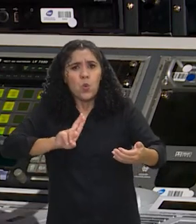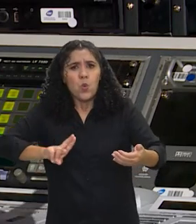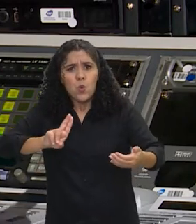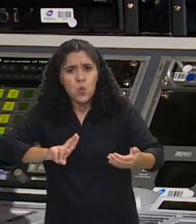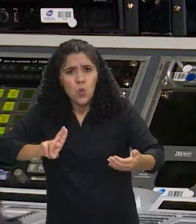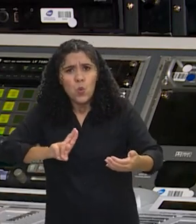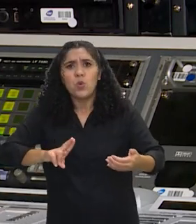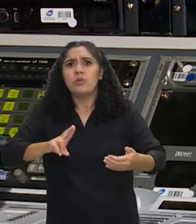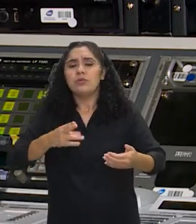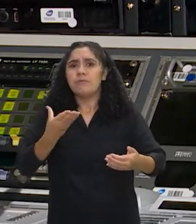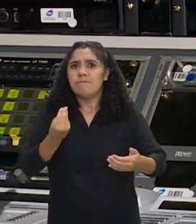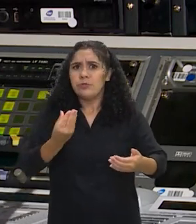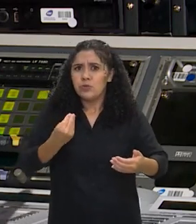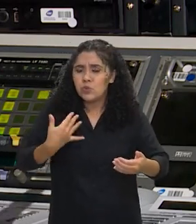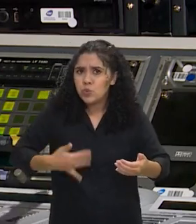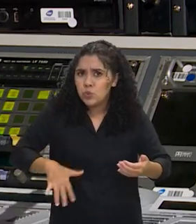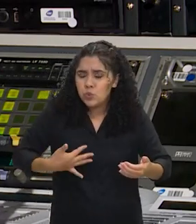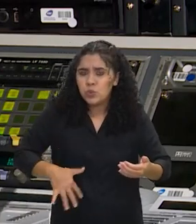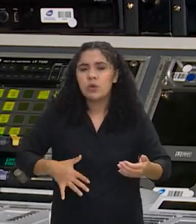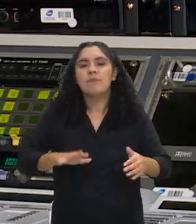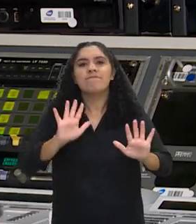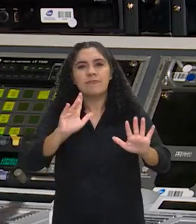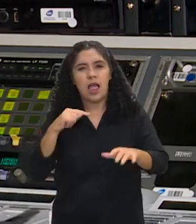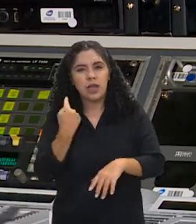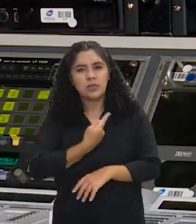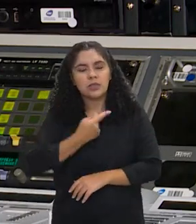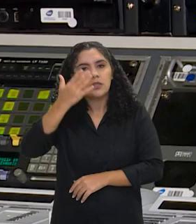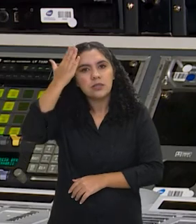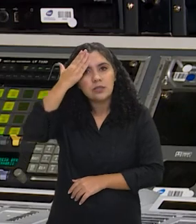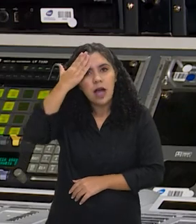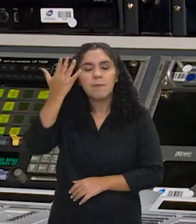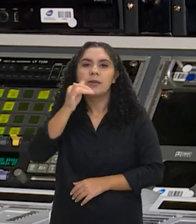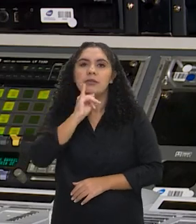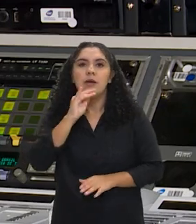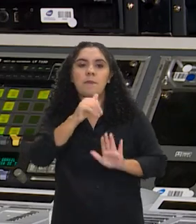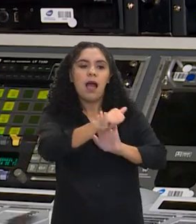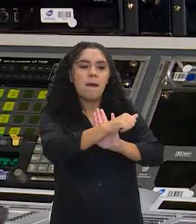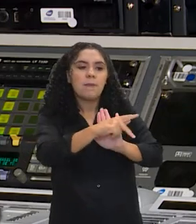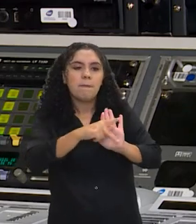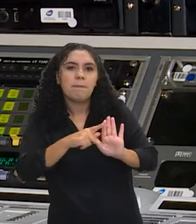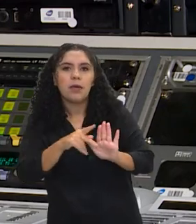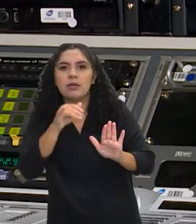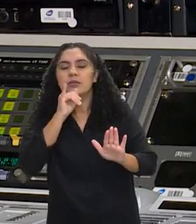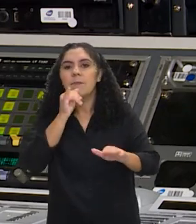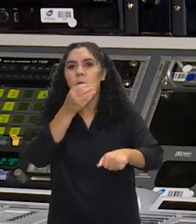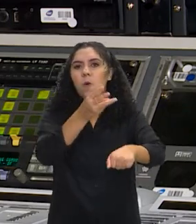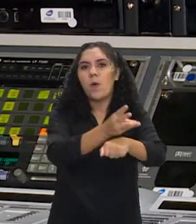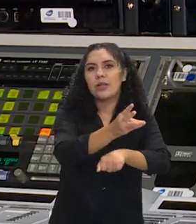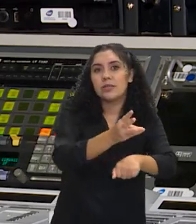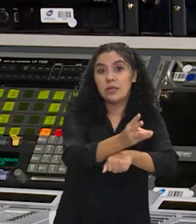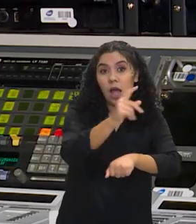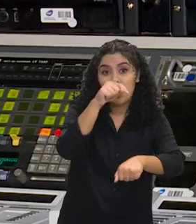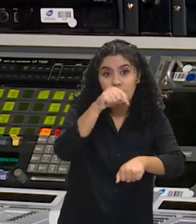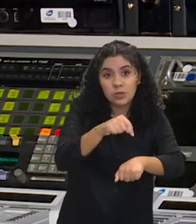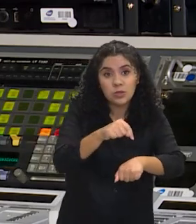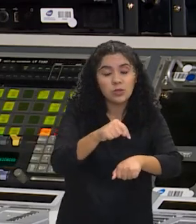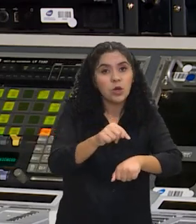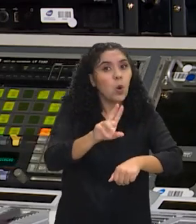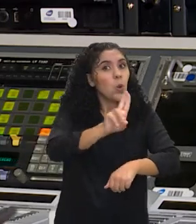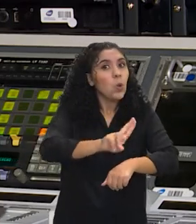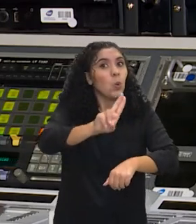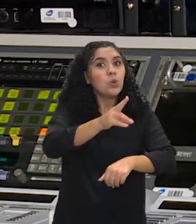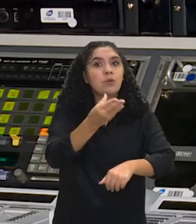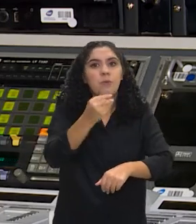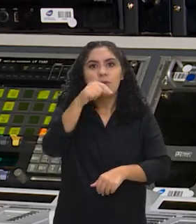de tempo, é um uso muito intenso. Então, a gente sabe, por exemplo, que aplicativos de mensagem, como o WhatsApp, são